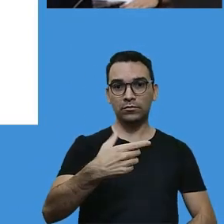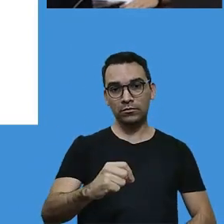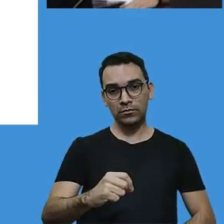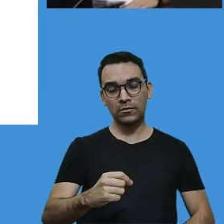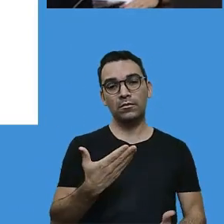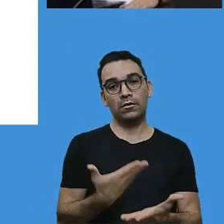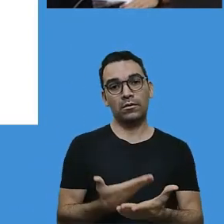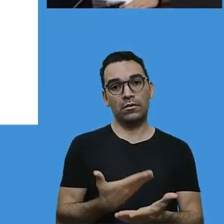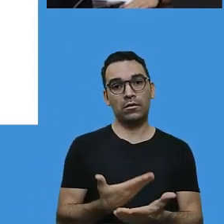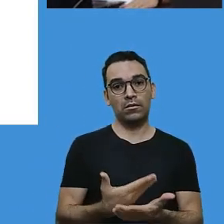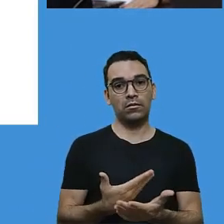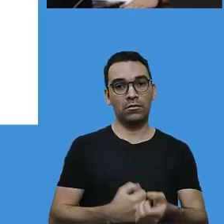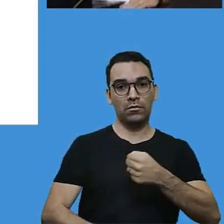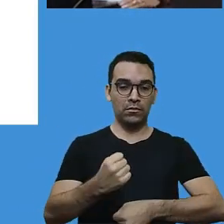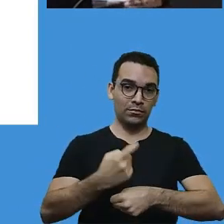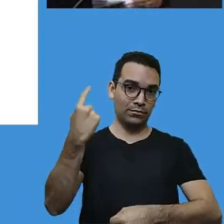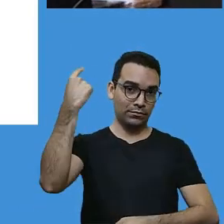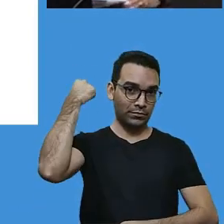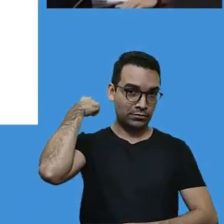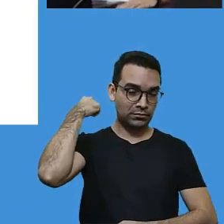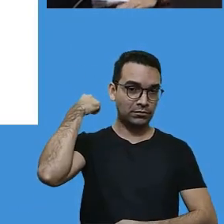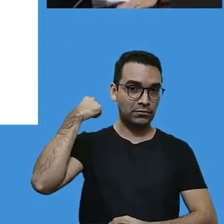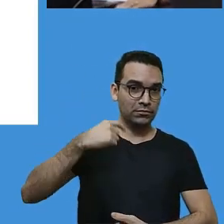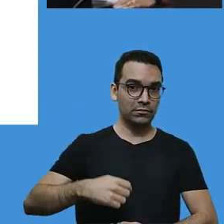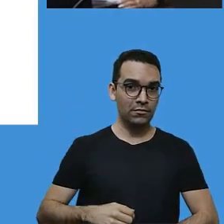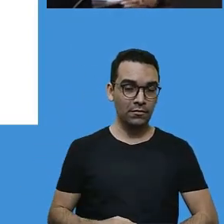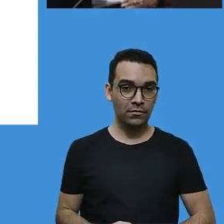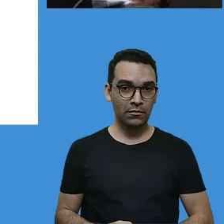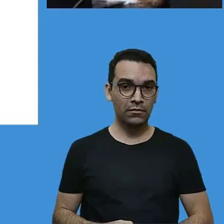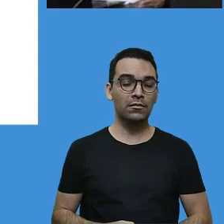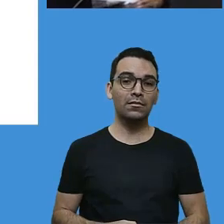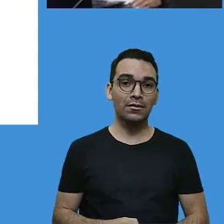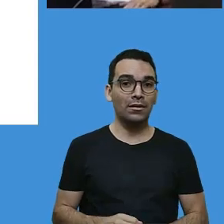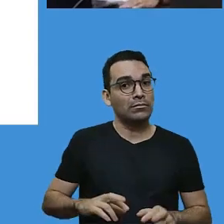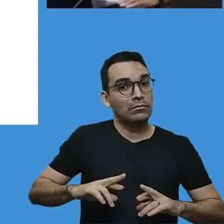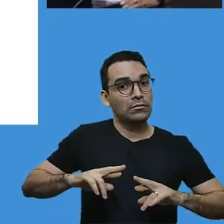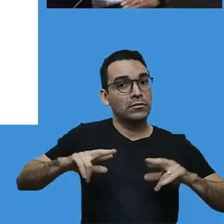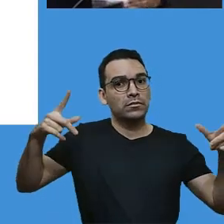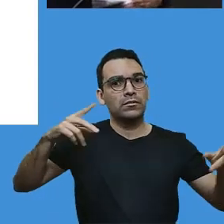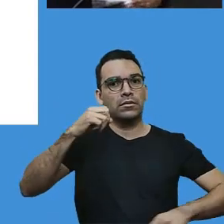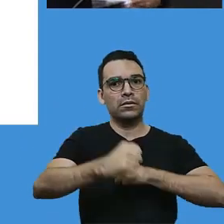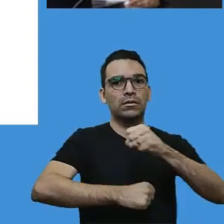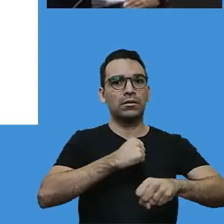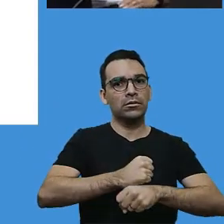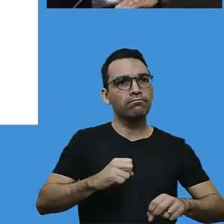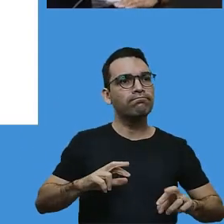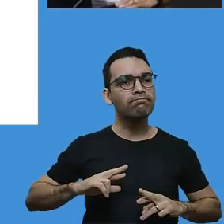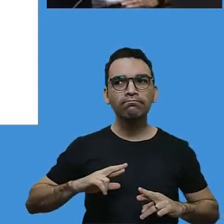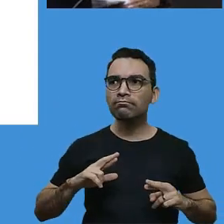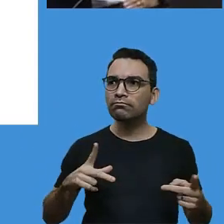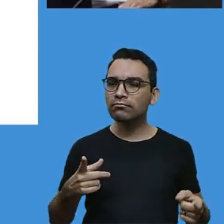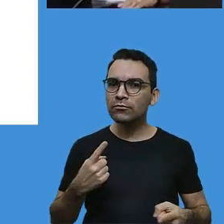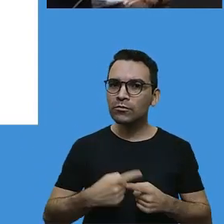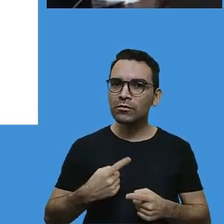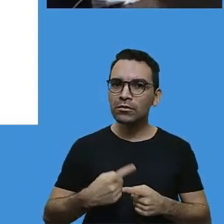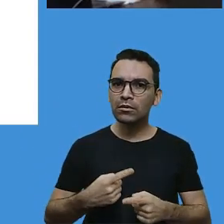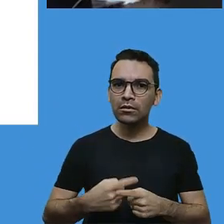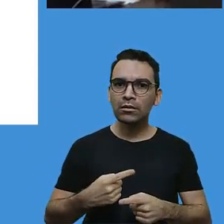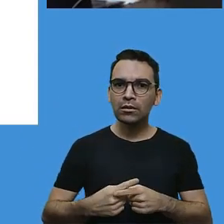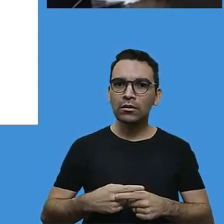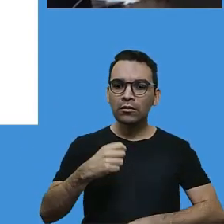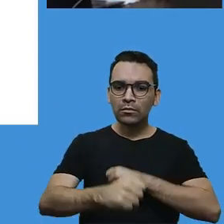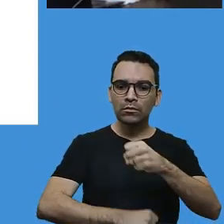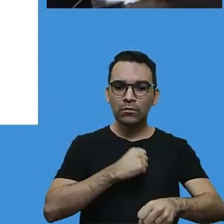ano leitivo de 2020, nós tivemos um ano atípico, onde nossos alunos cursaram praticamente